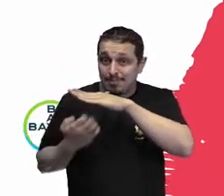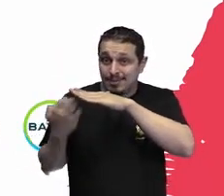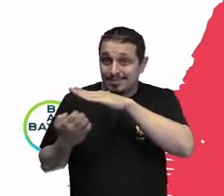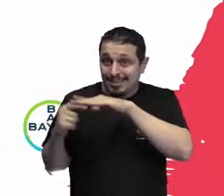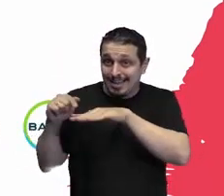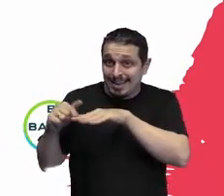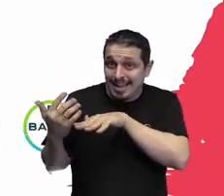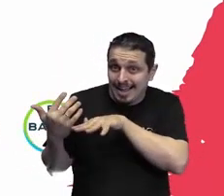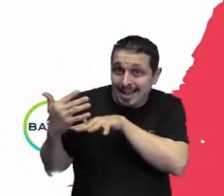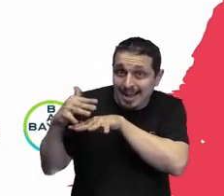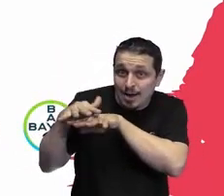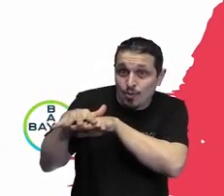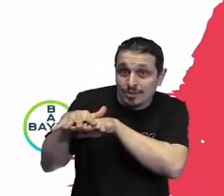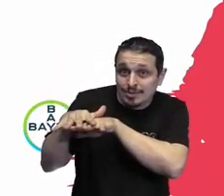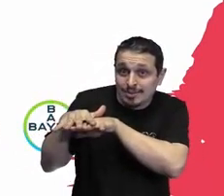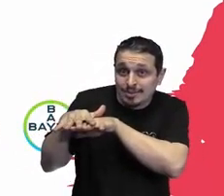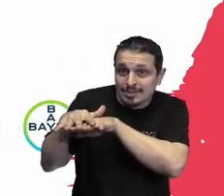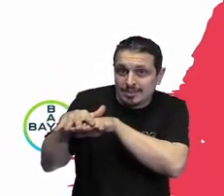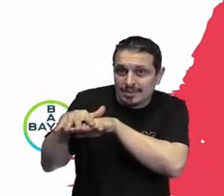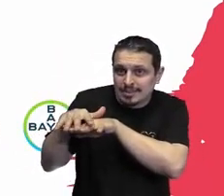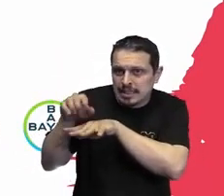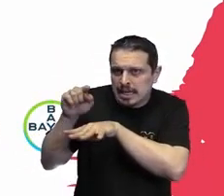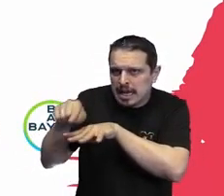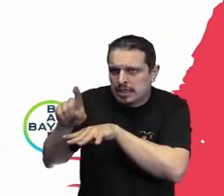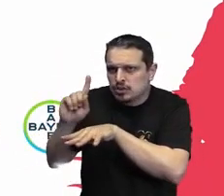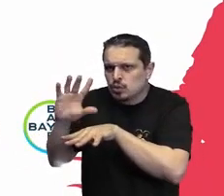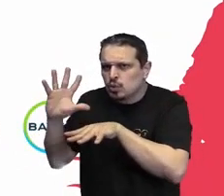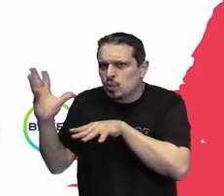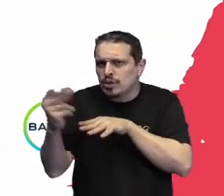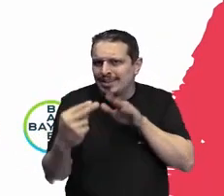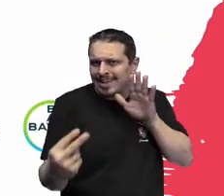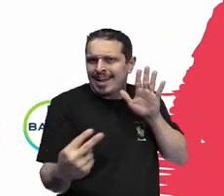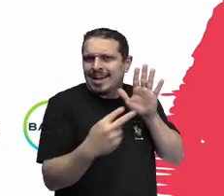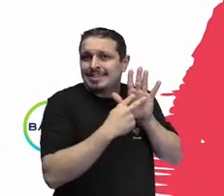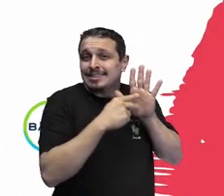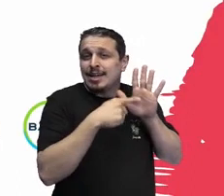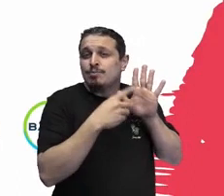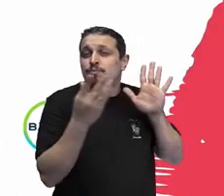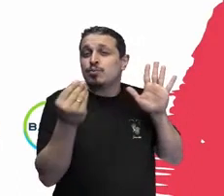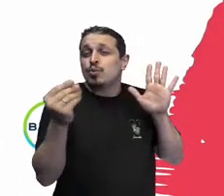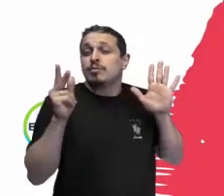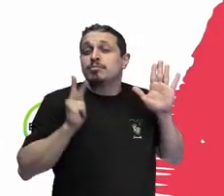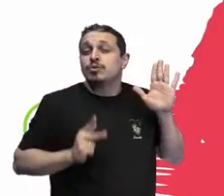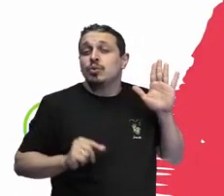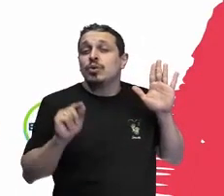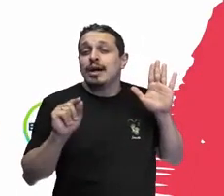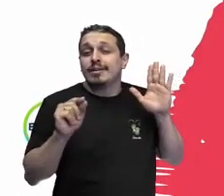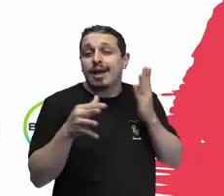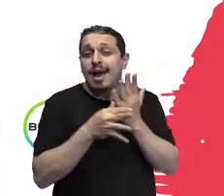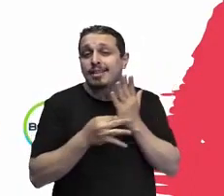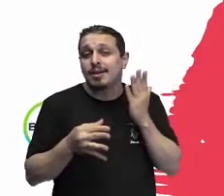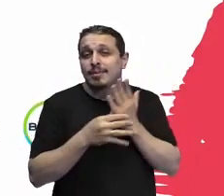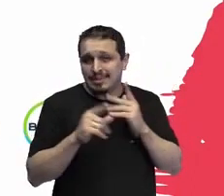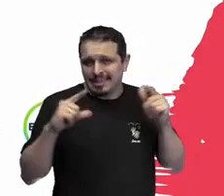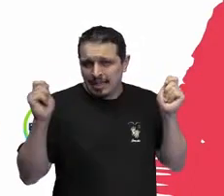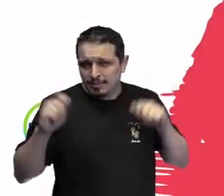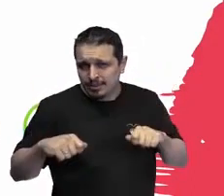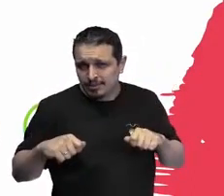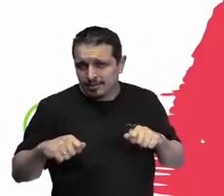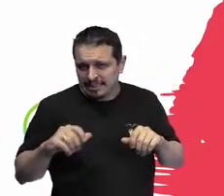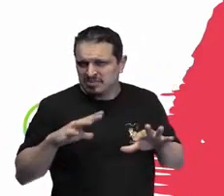a atração de talentos, né? E talentos diversos que fazem parte aí de grupos sociais